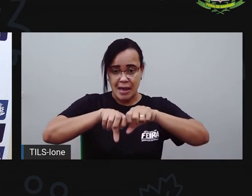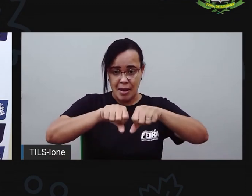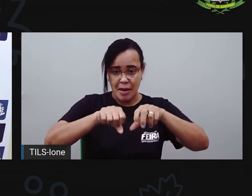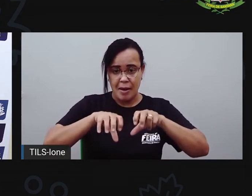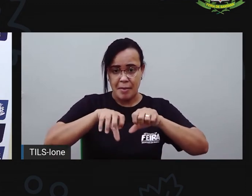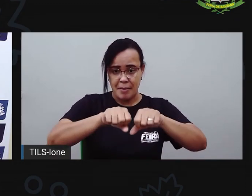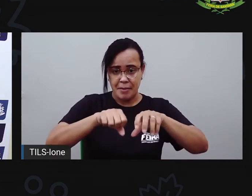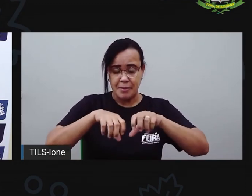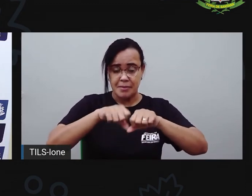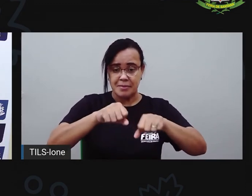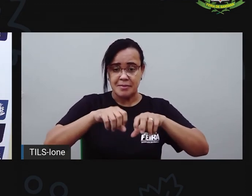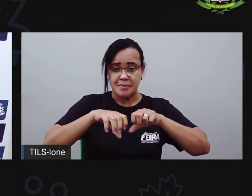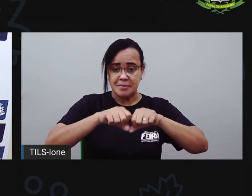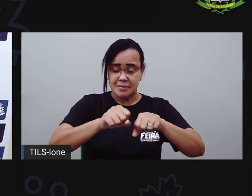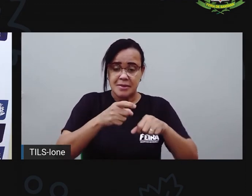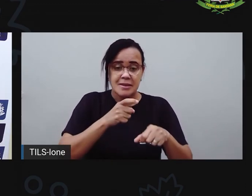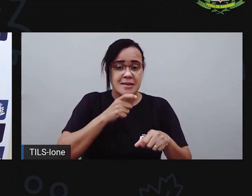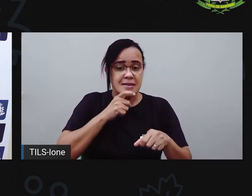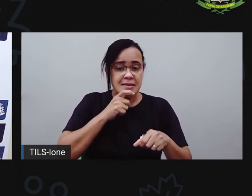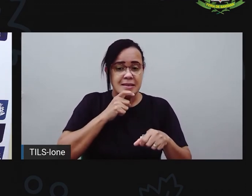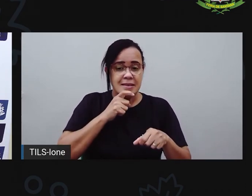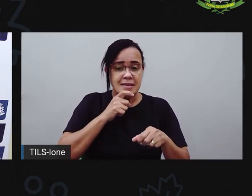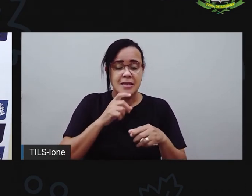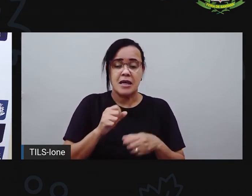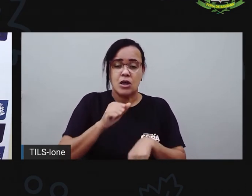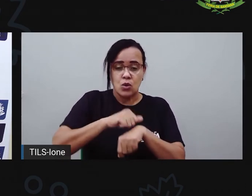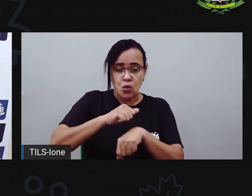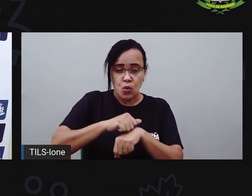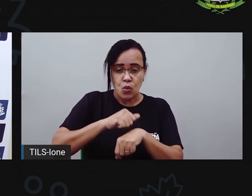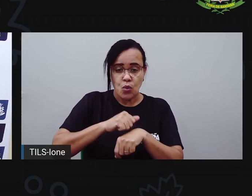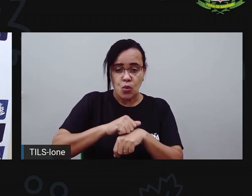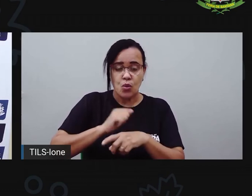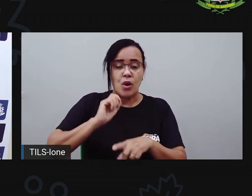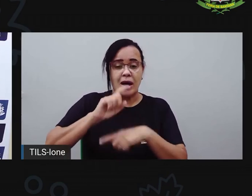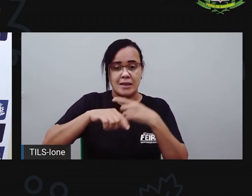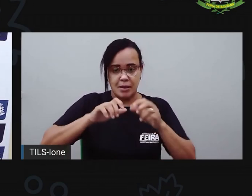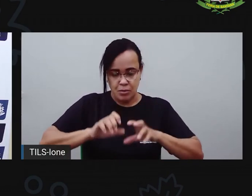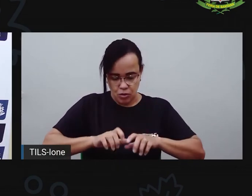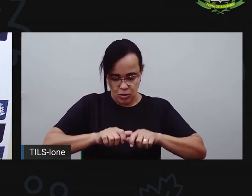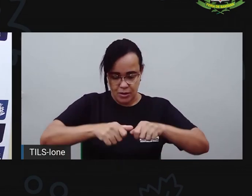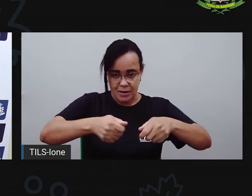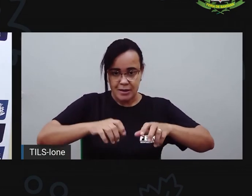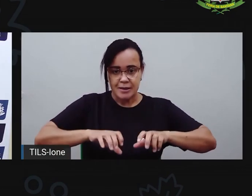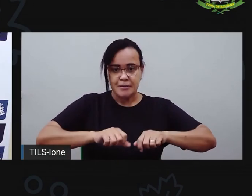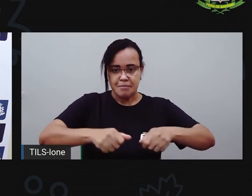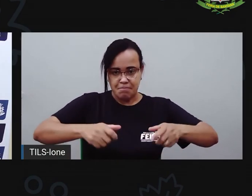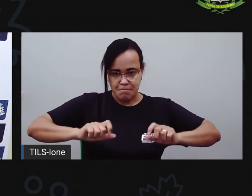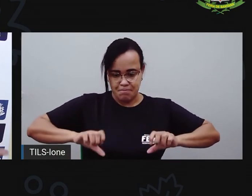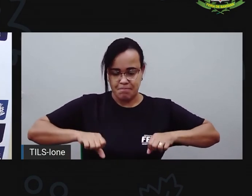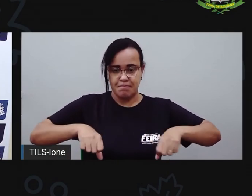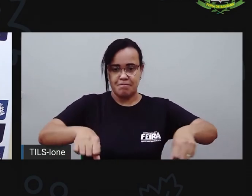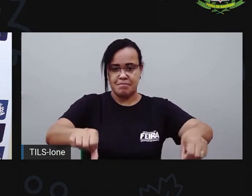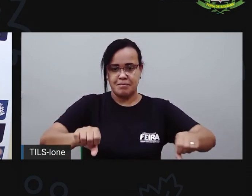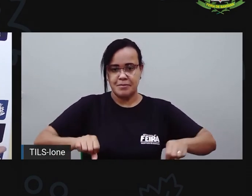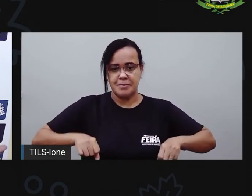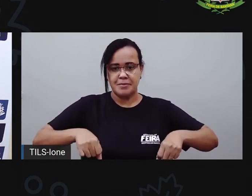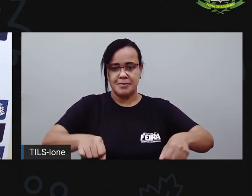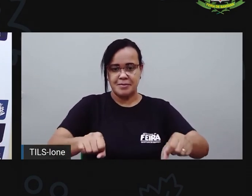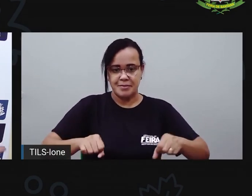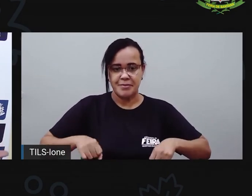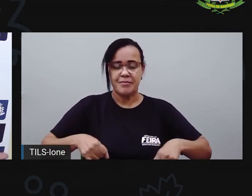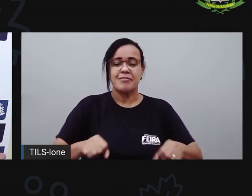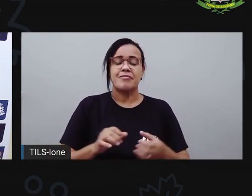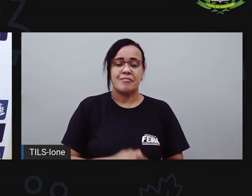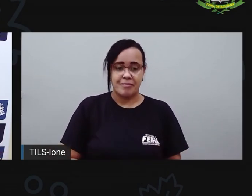geladeira para ela ficar um pouquinho mais durinha. Depois você traz, abre e faz os recortes, tá bom? E o glacê, como a Pró